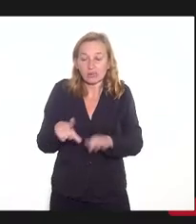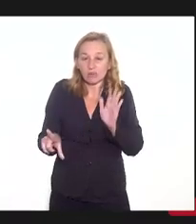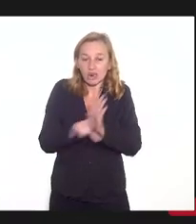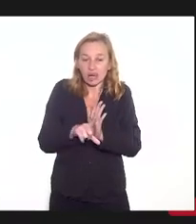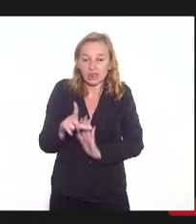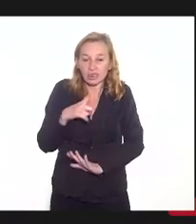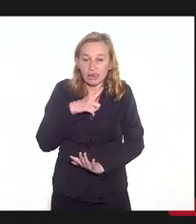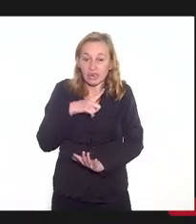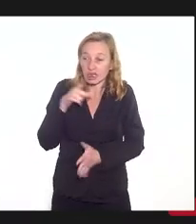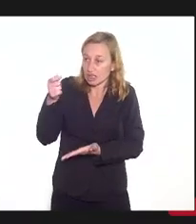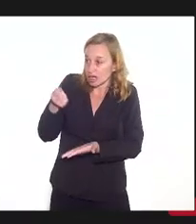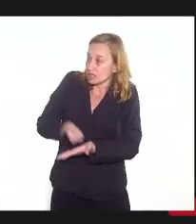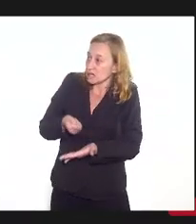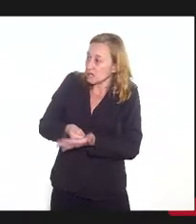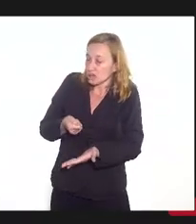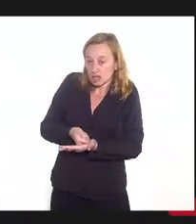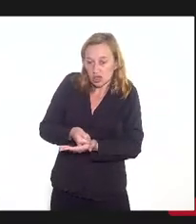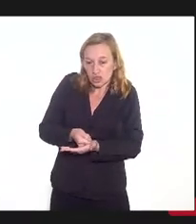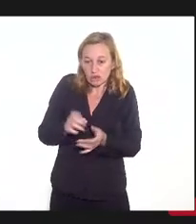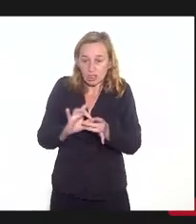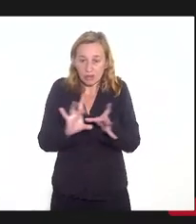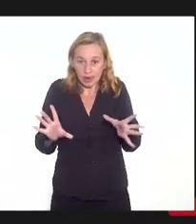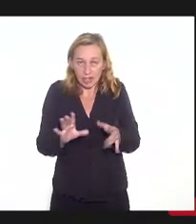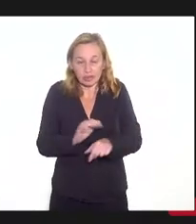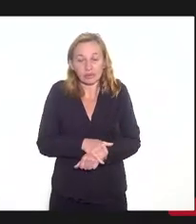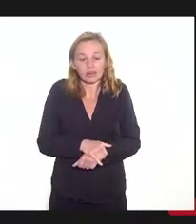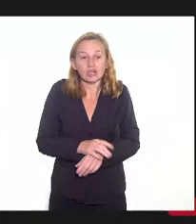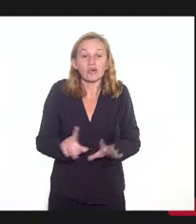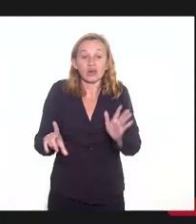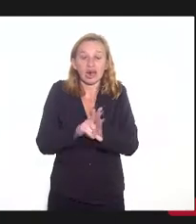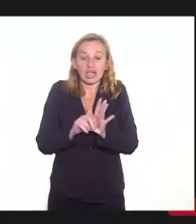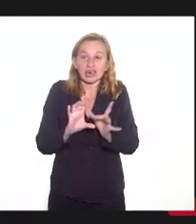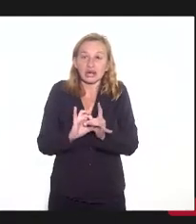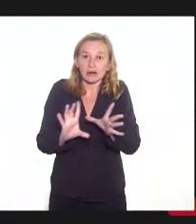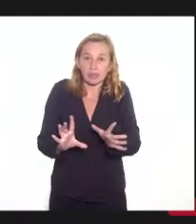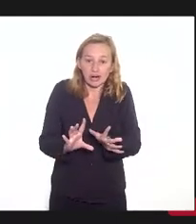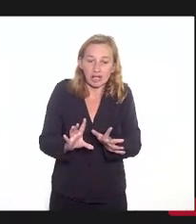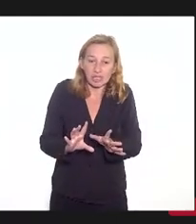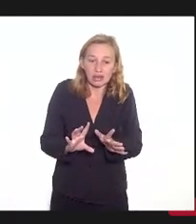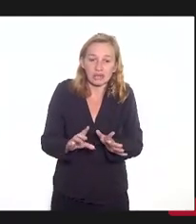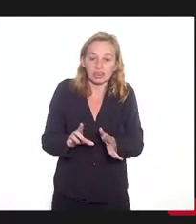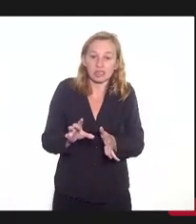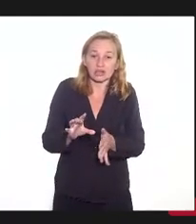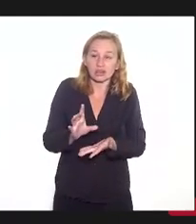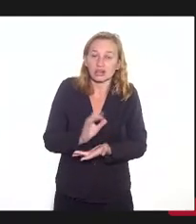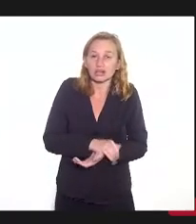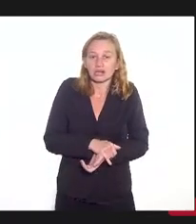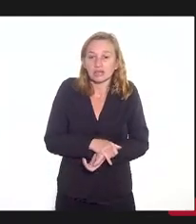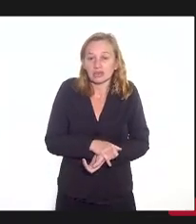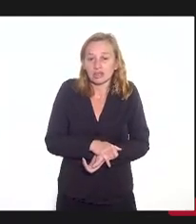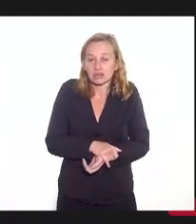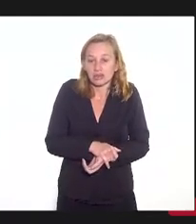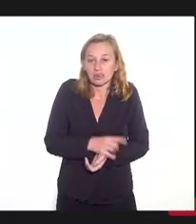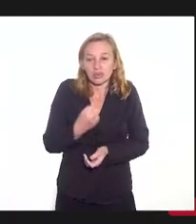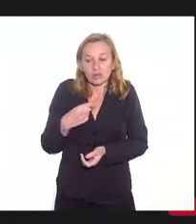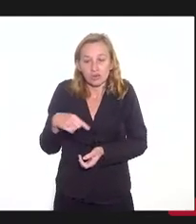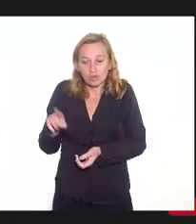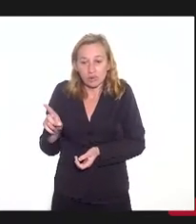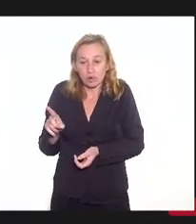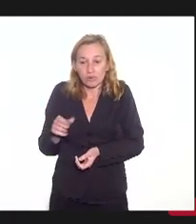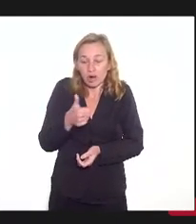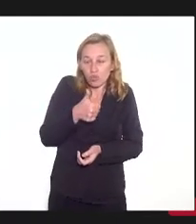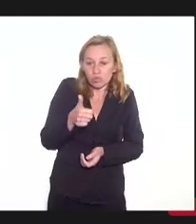eles exigem, que tem uma lei autorizativa, porque a lei autorizativa existente foi para o regime da